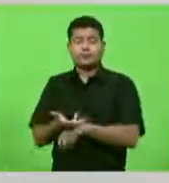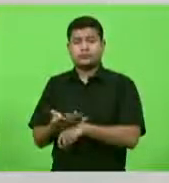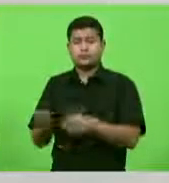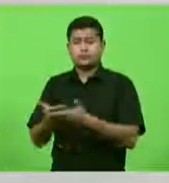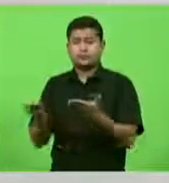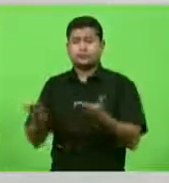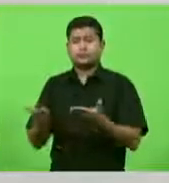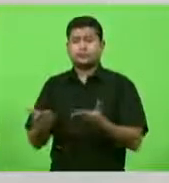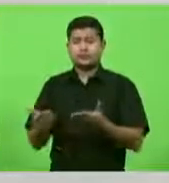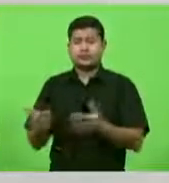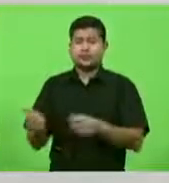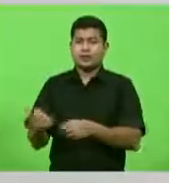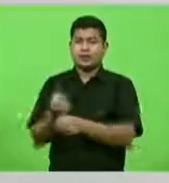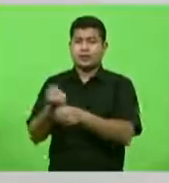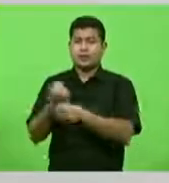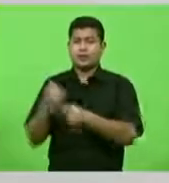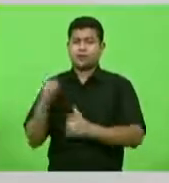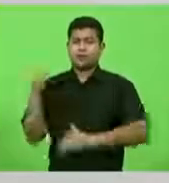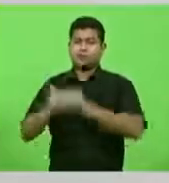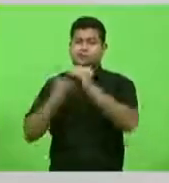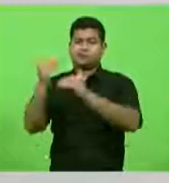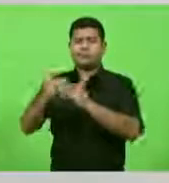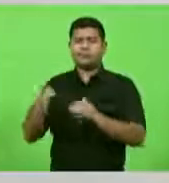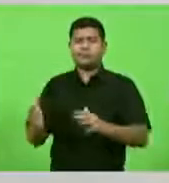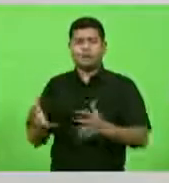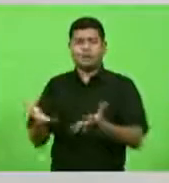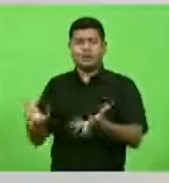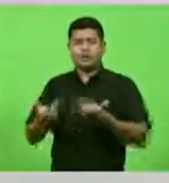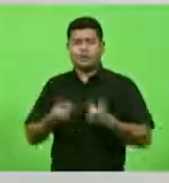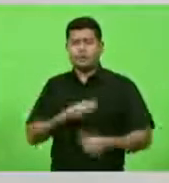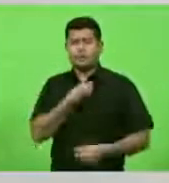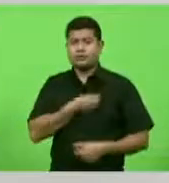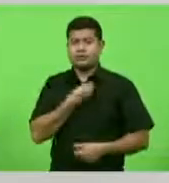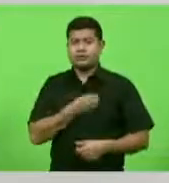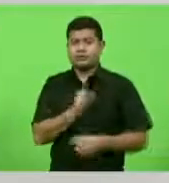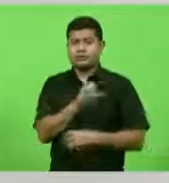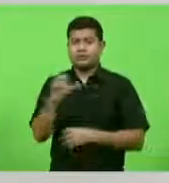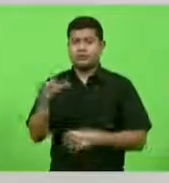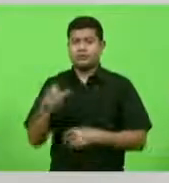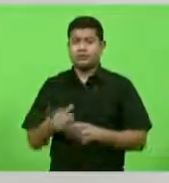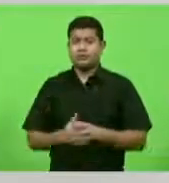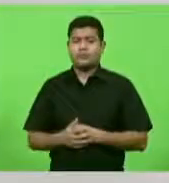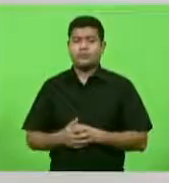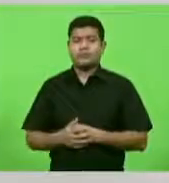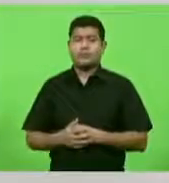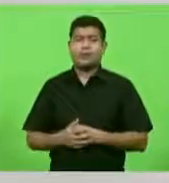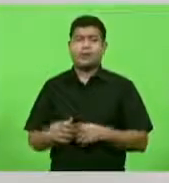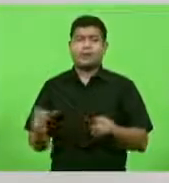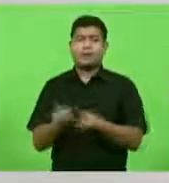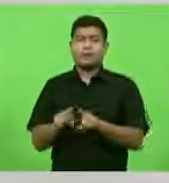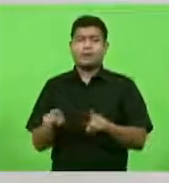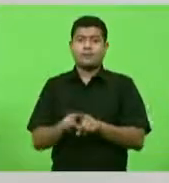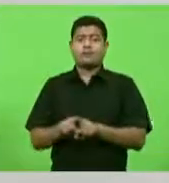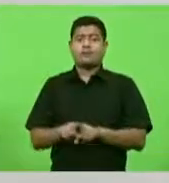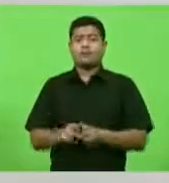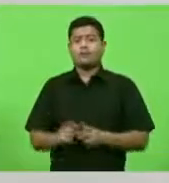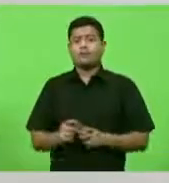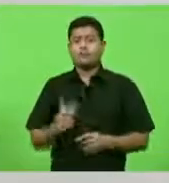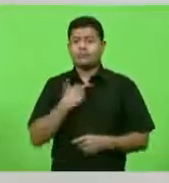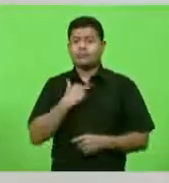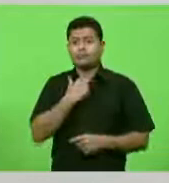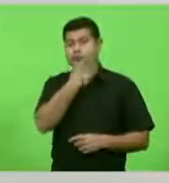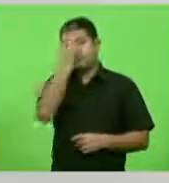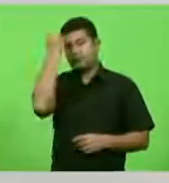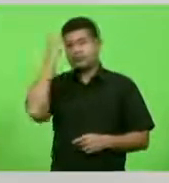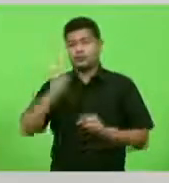obras cheguem para o desenvolvimento e para a qualidade de vida dos nossos catarinenses. E não posso também deixar de fazer aqui